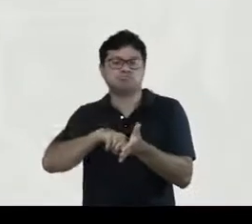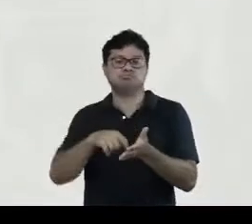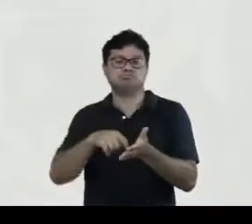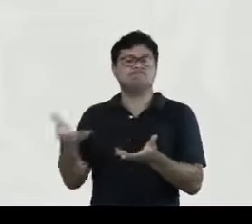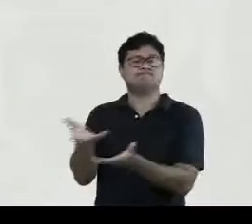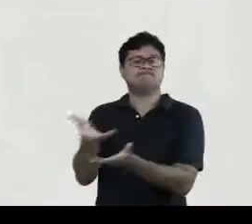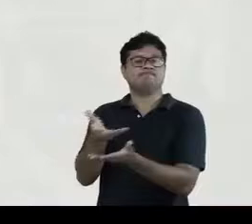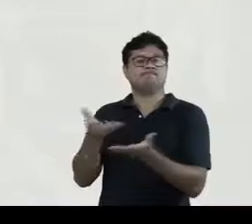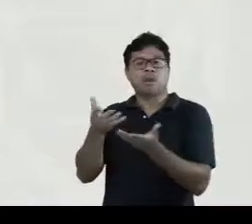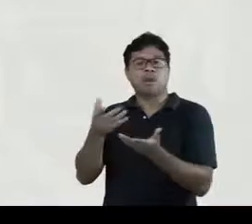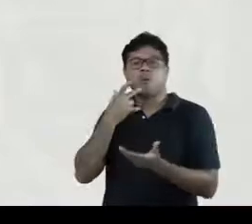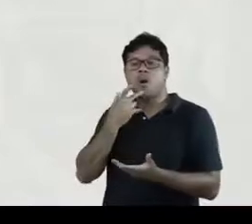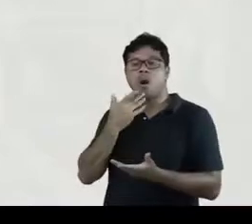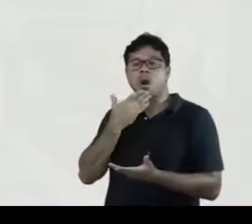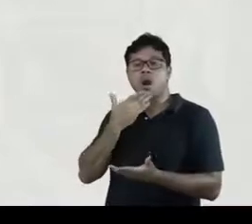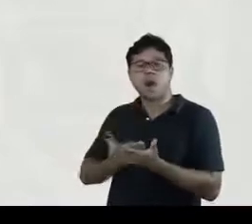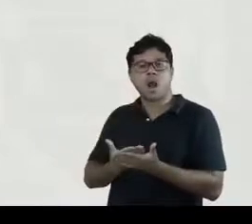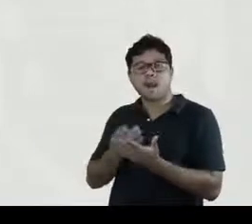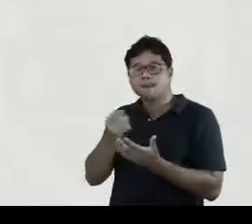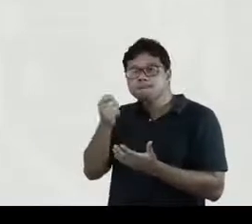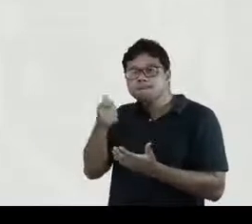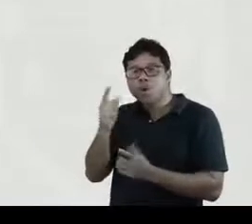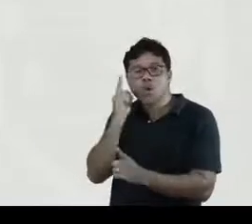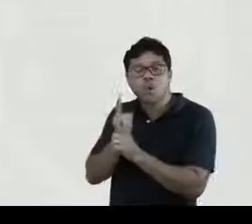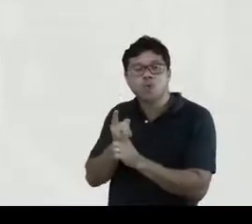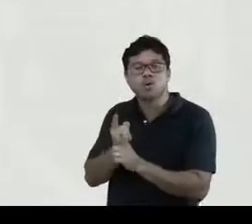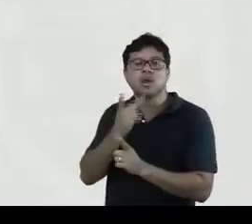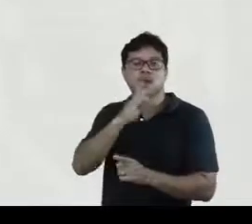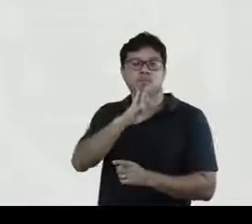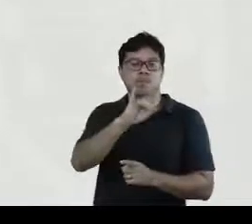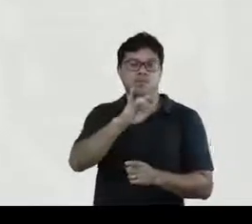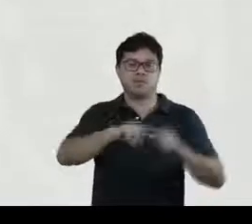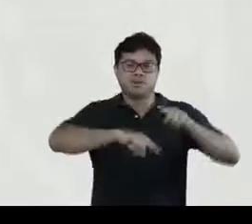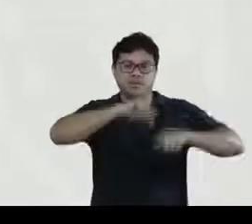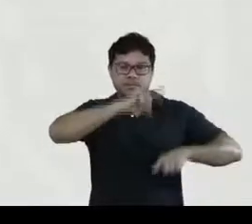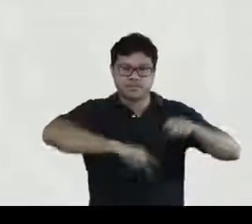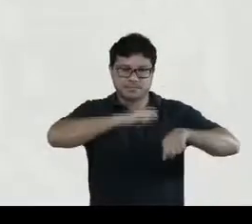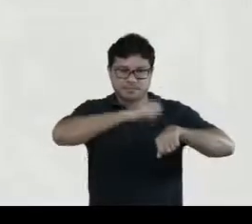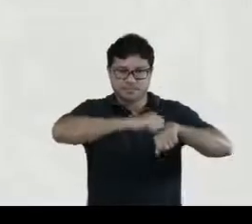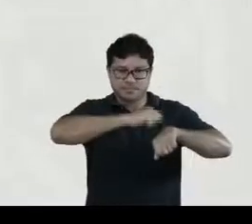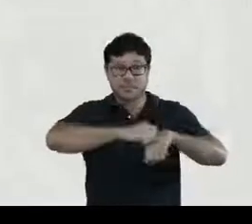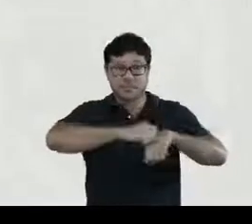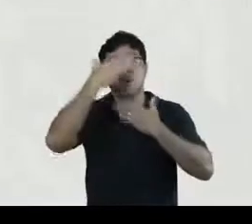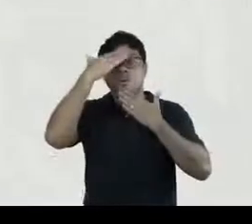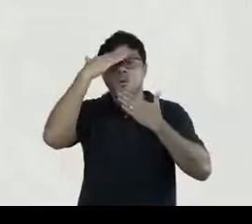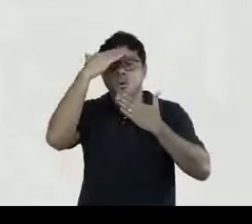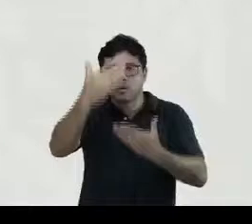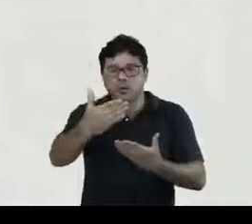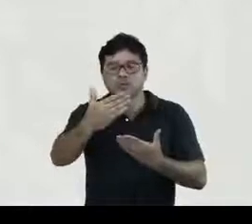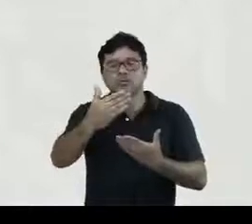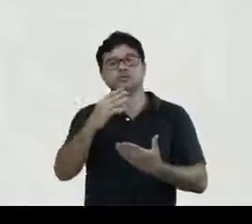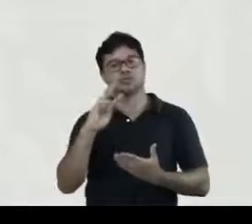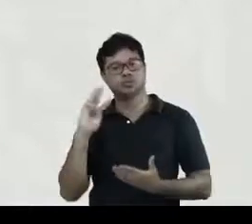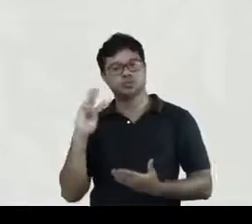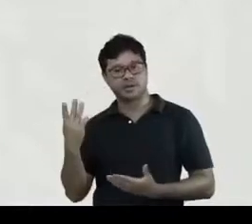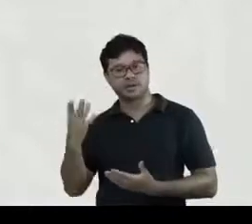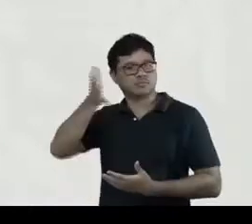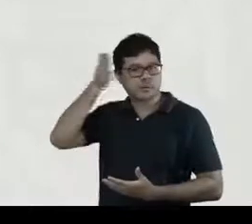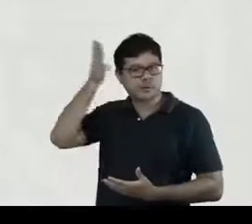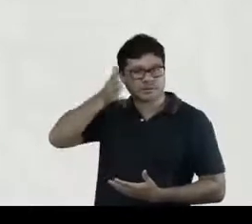é tão nos é rara e cara que é a bibliografia material muito obrigada aos nossos